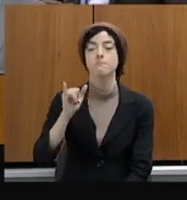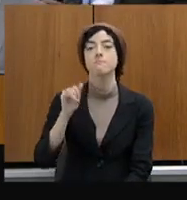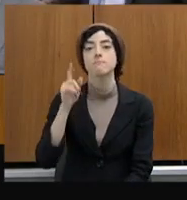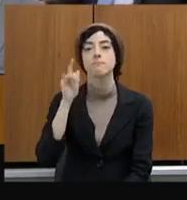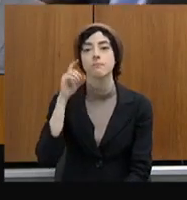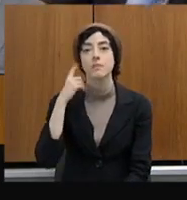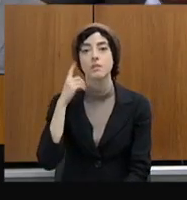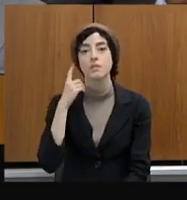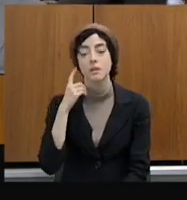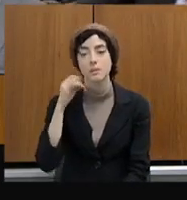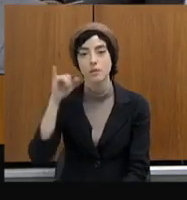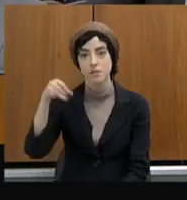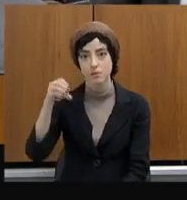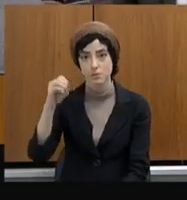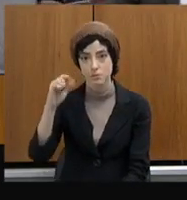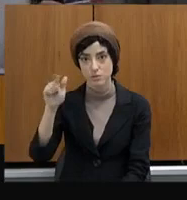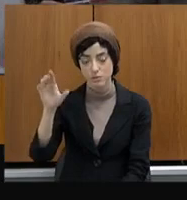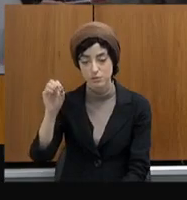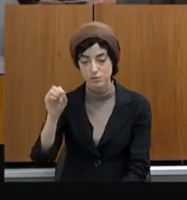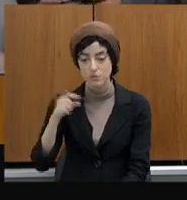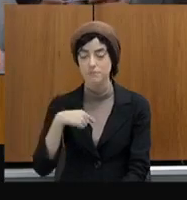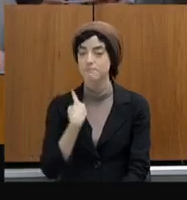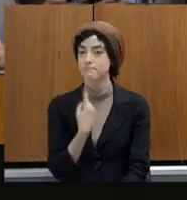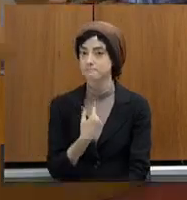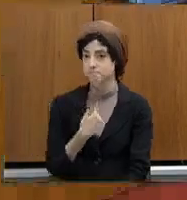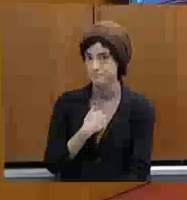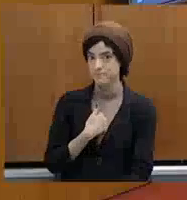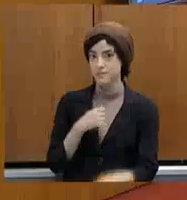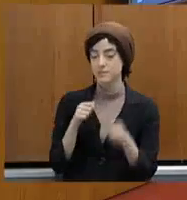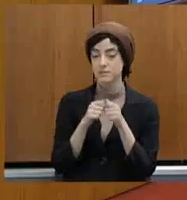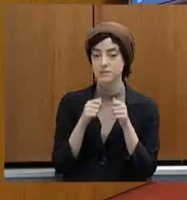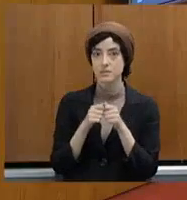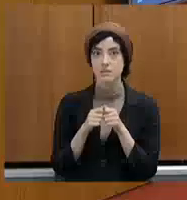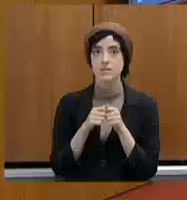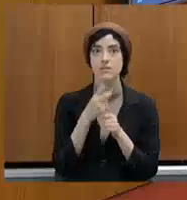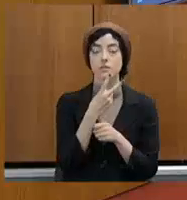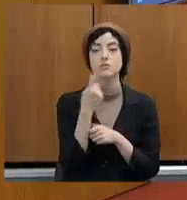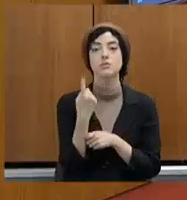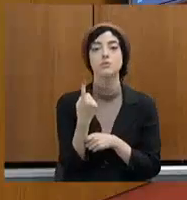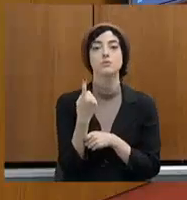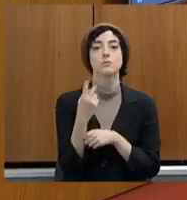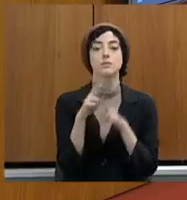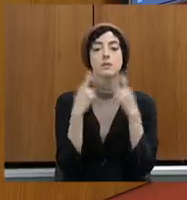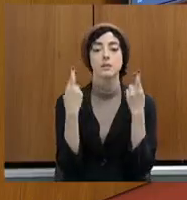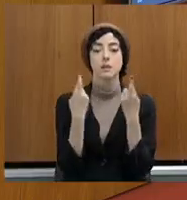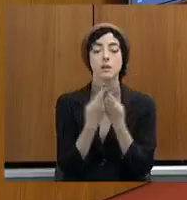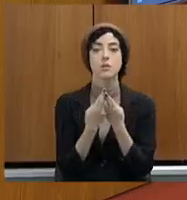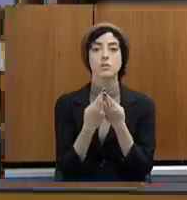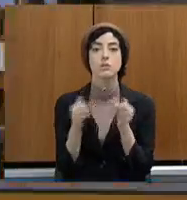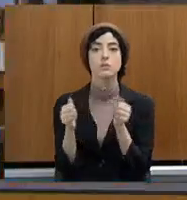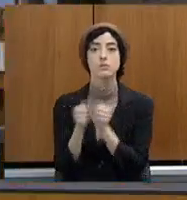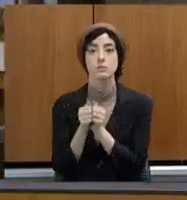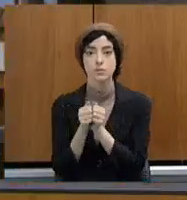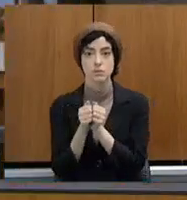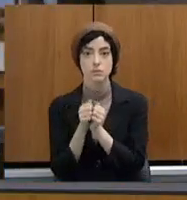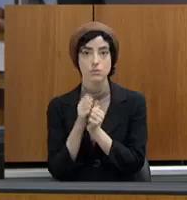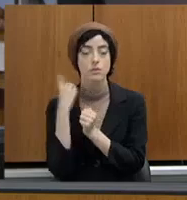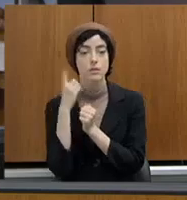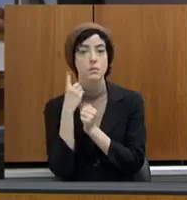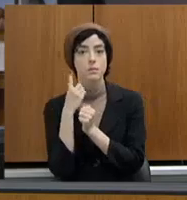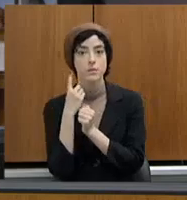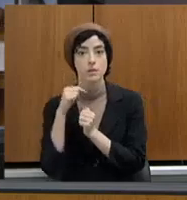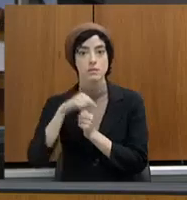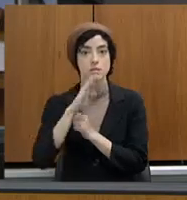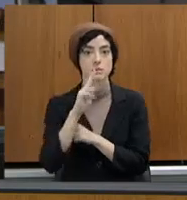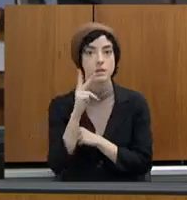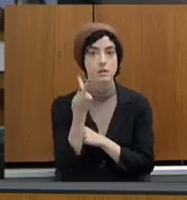gerenciais em Belo Horizonte, com a presença de todos os chefes de departamento e delegados